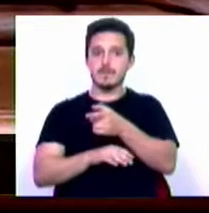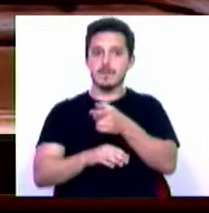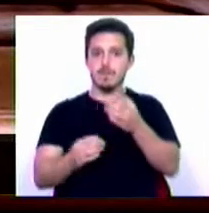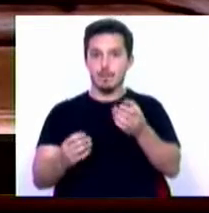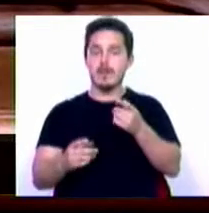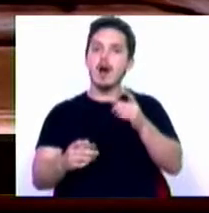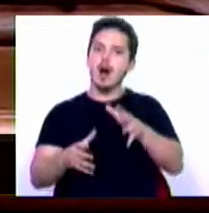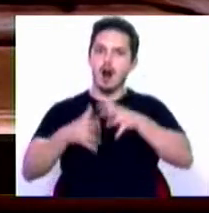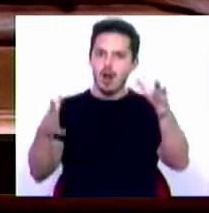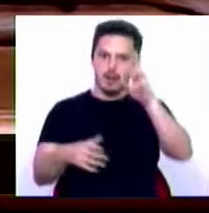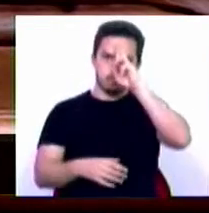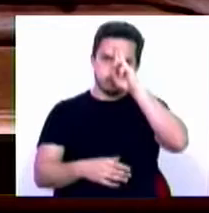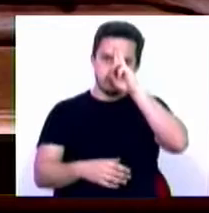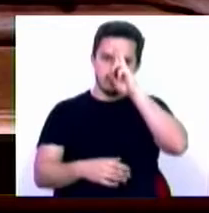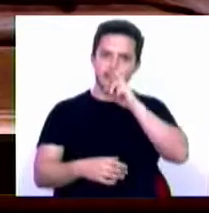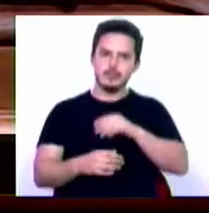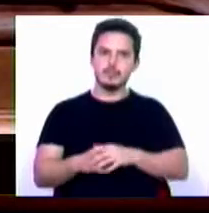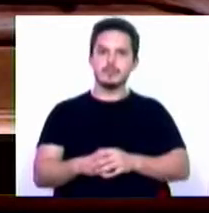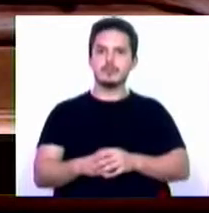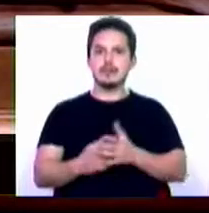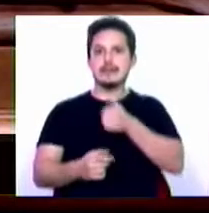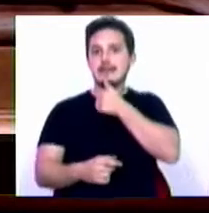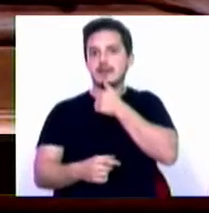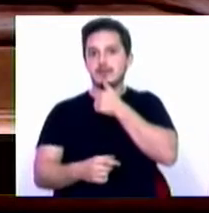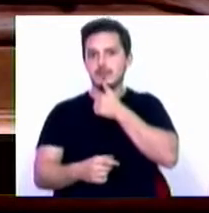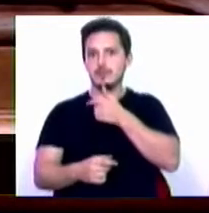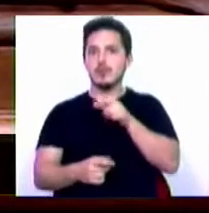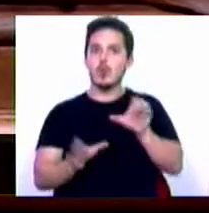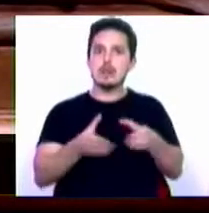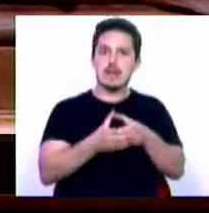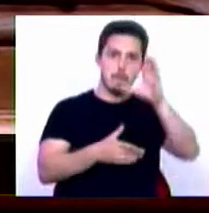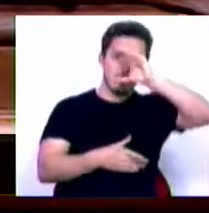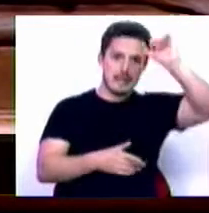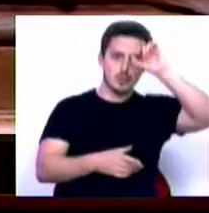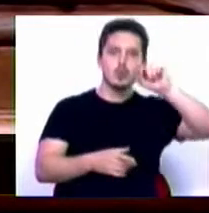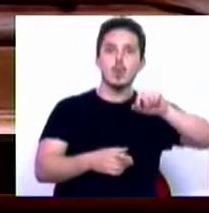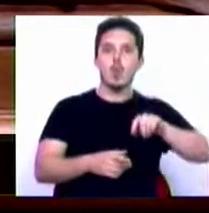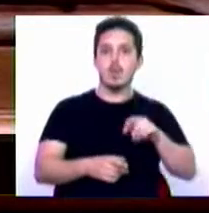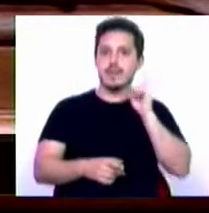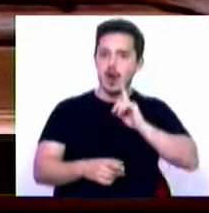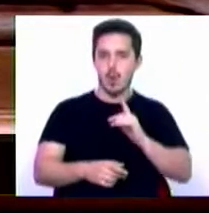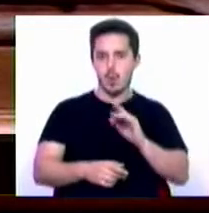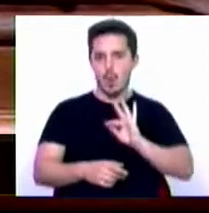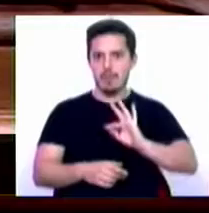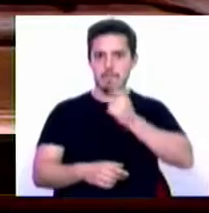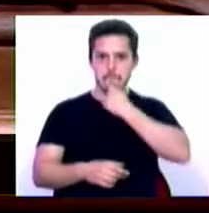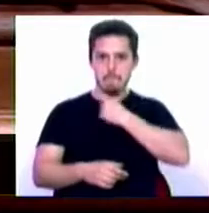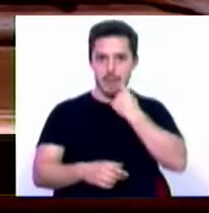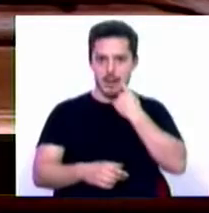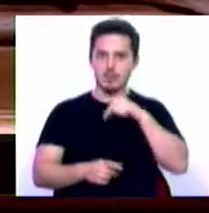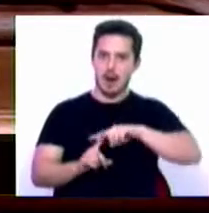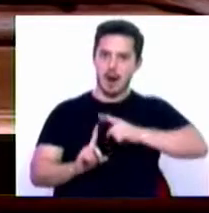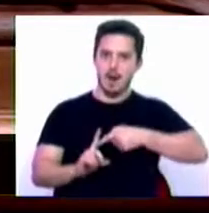um grande esforço, aliás com decisões tomadas no Conselho de Ministros de 4 de março deste ano, onde